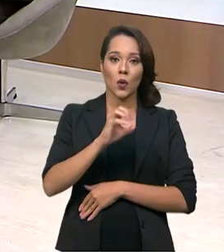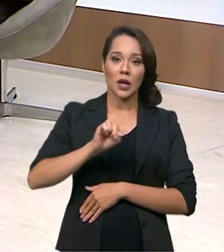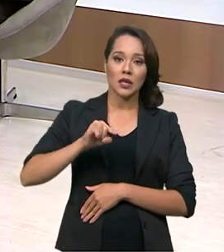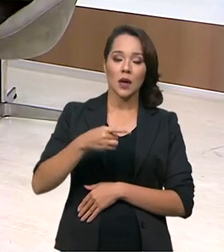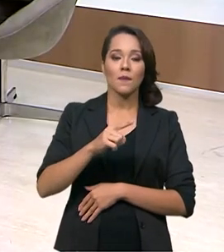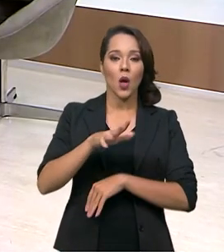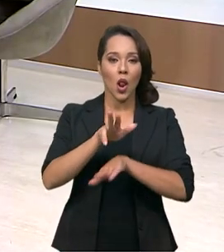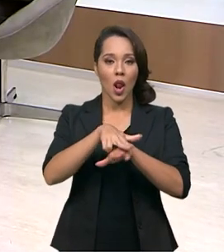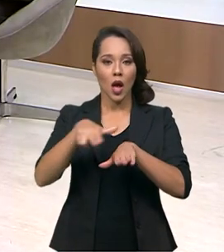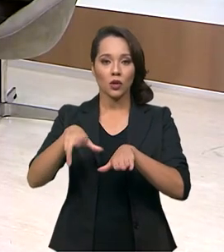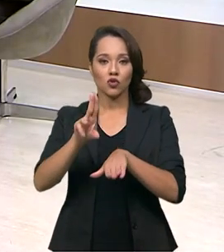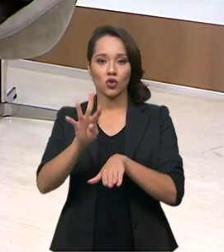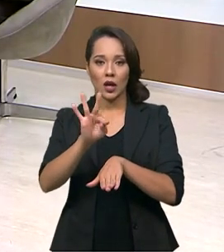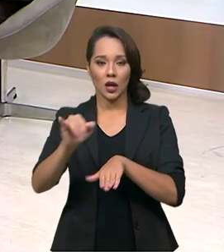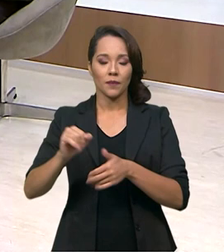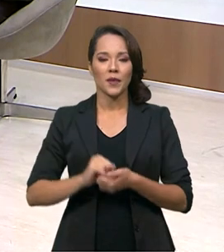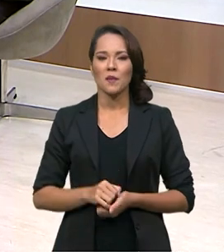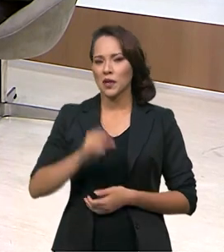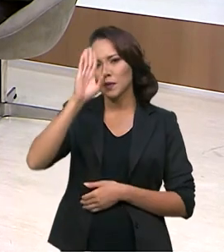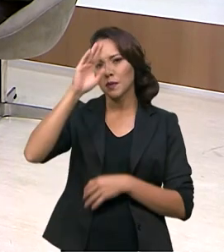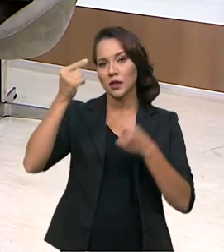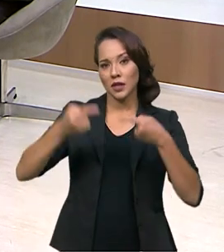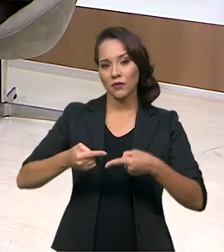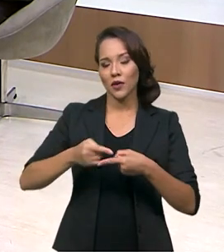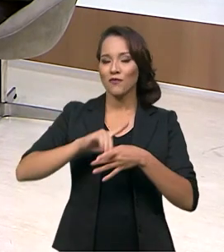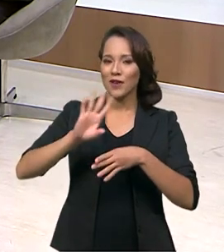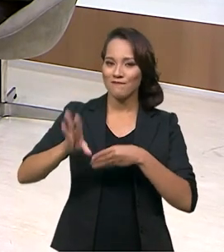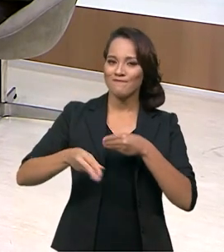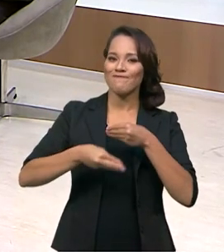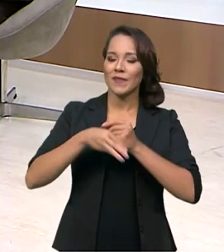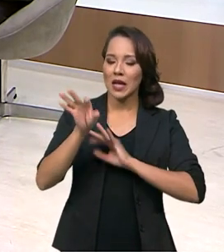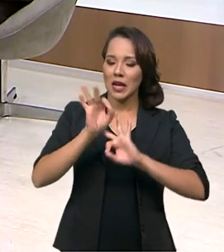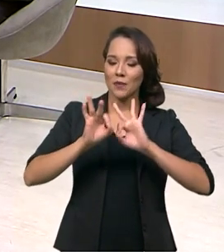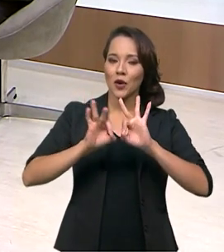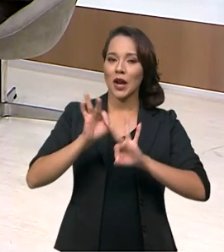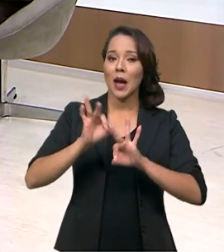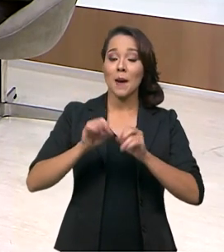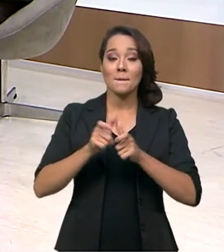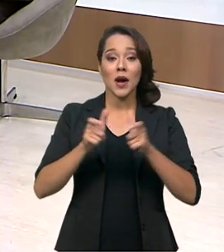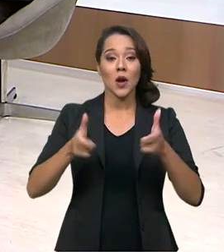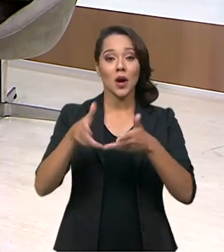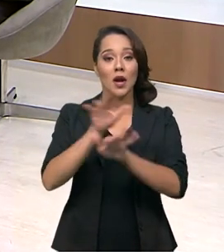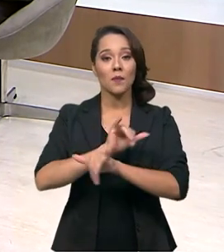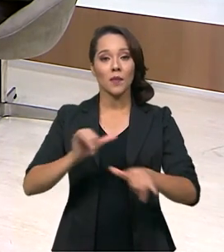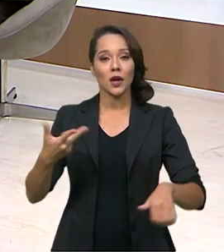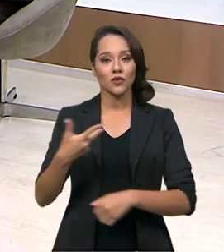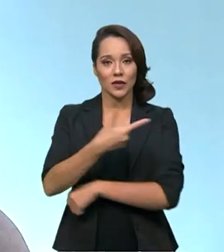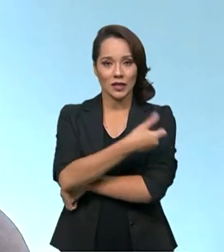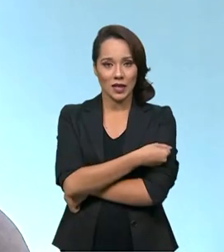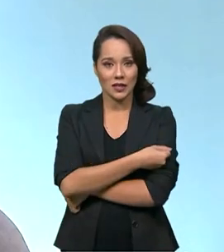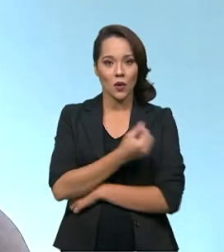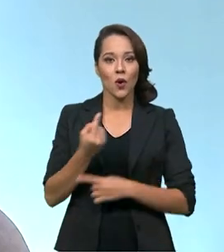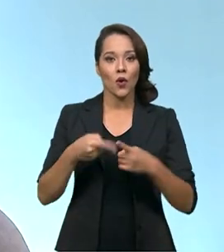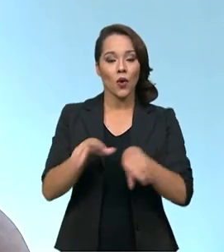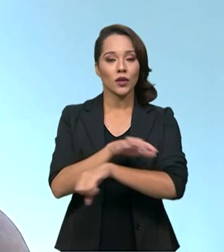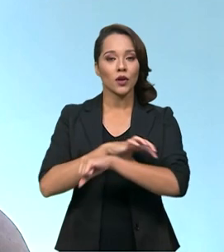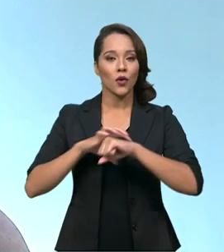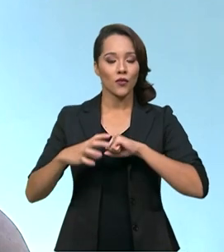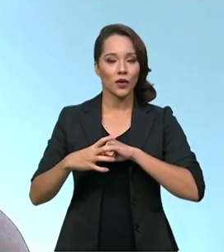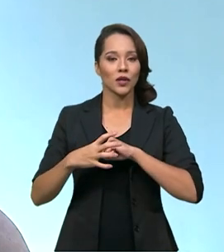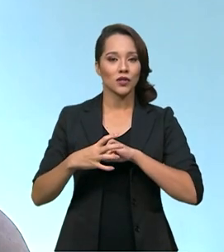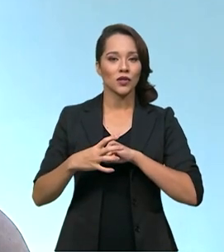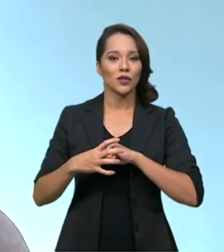leitos de UTI. Mas o desafio maior foi implementar uma das maiores campanhas de vacinação contra a Covid